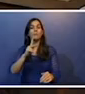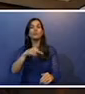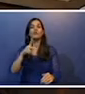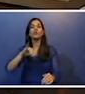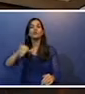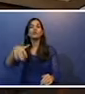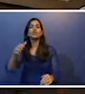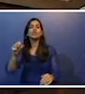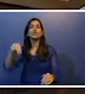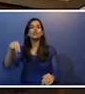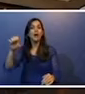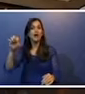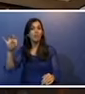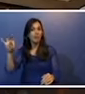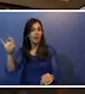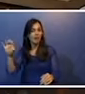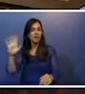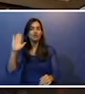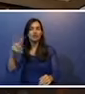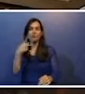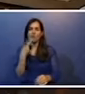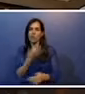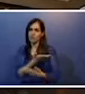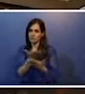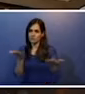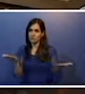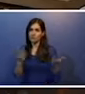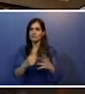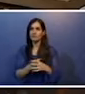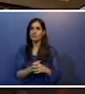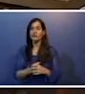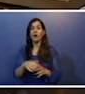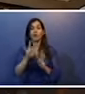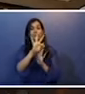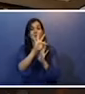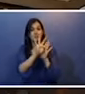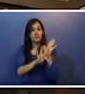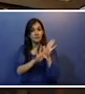já falou com vocês, tá? Texto narrativo.